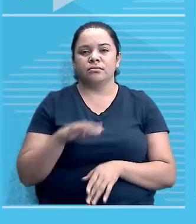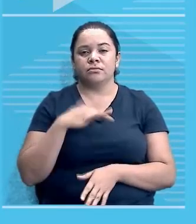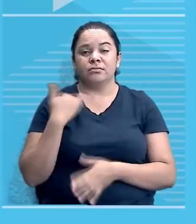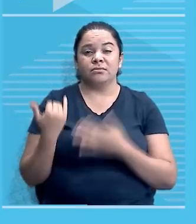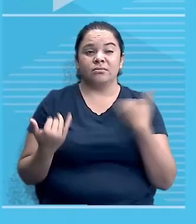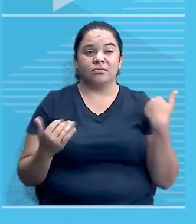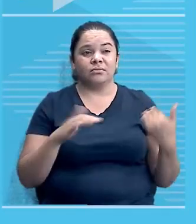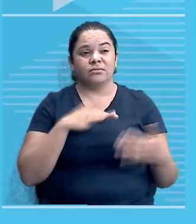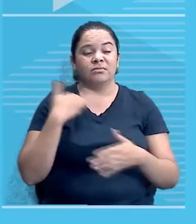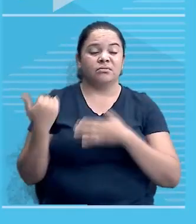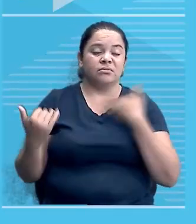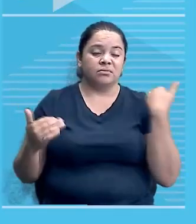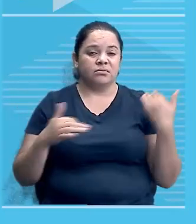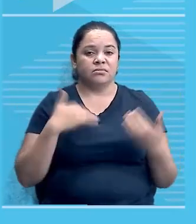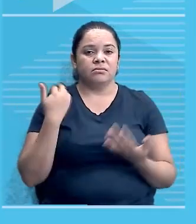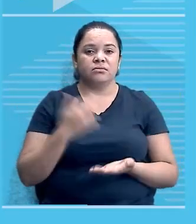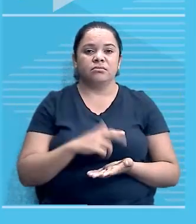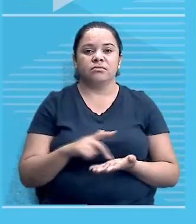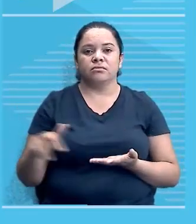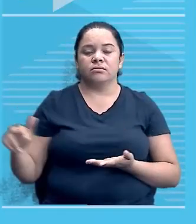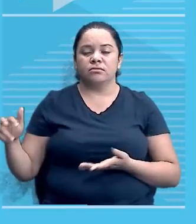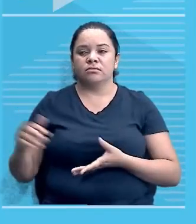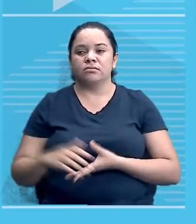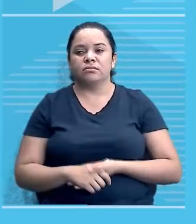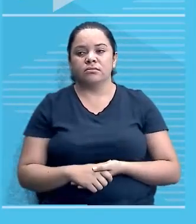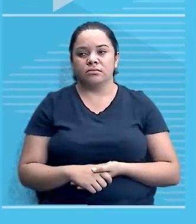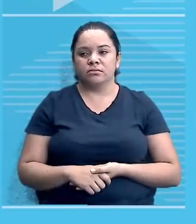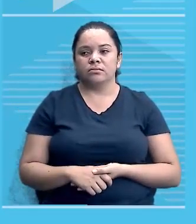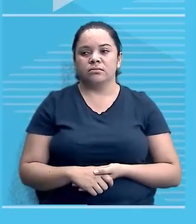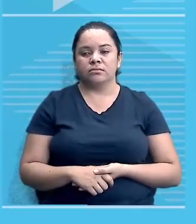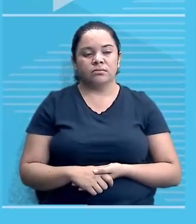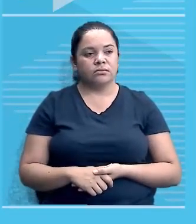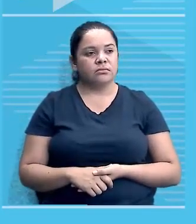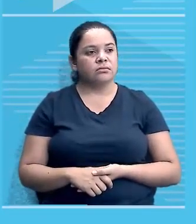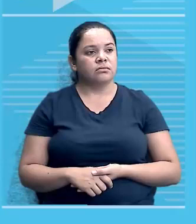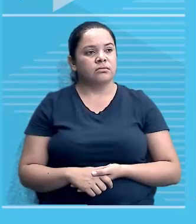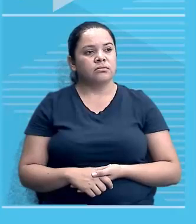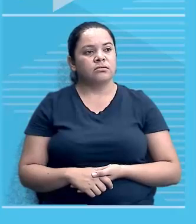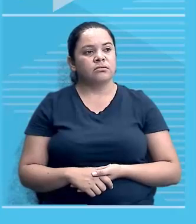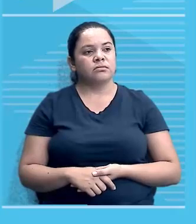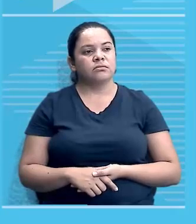povo. Cídio, morte de um povo. Está aqui as ferramentas.